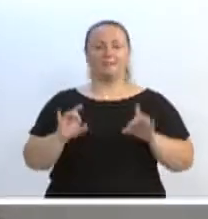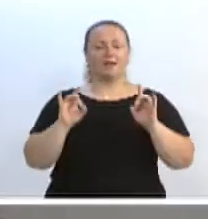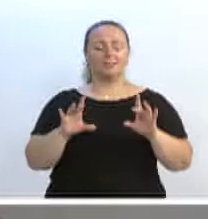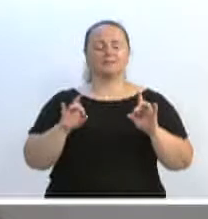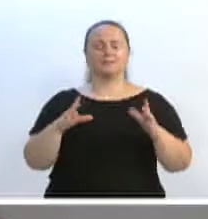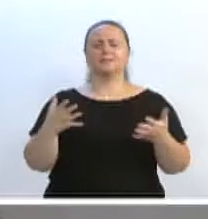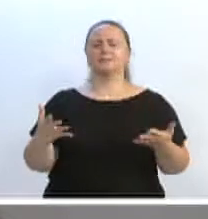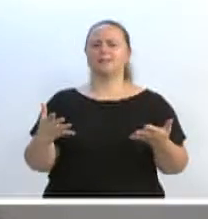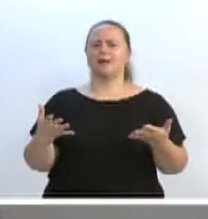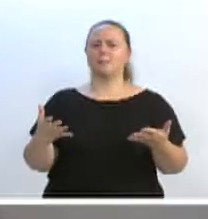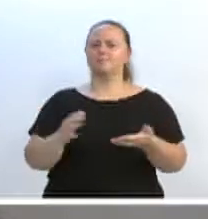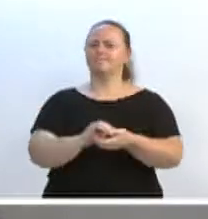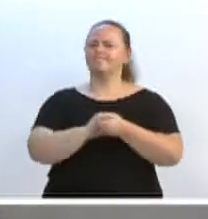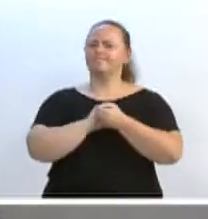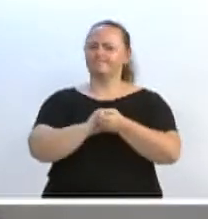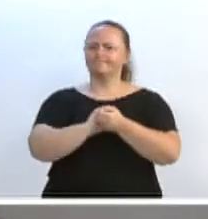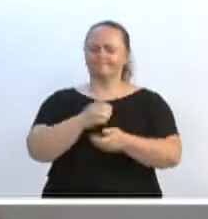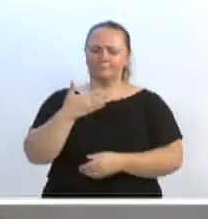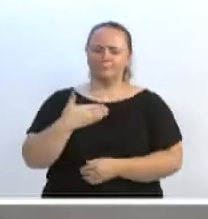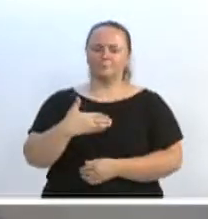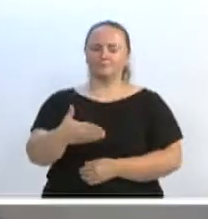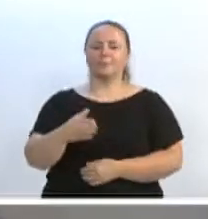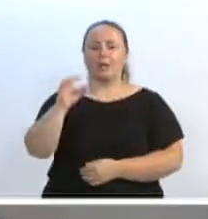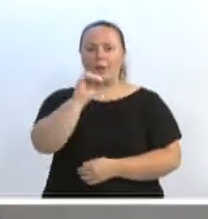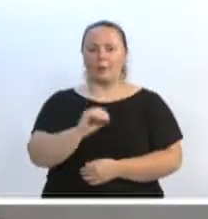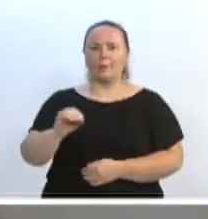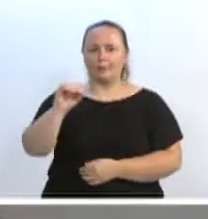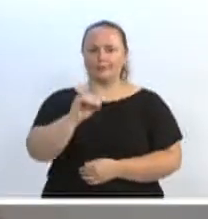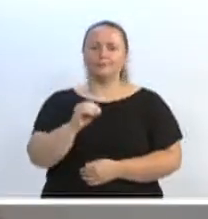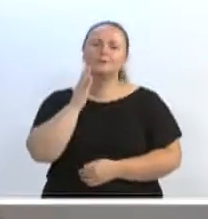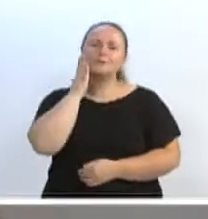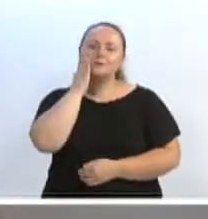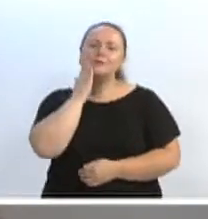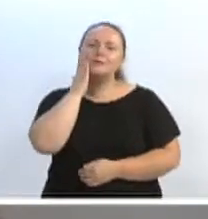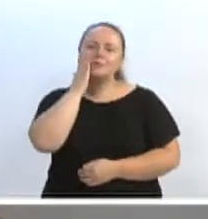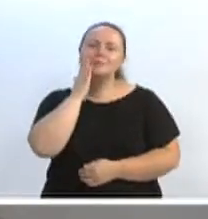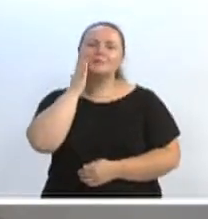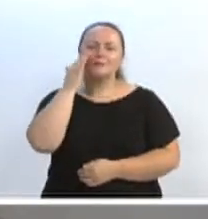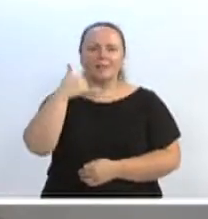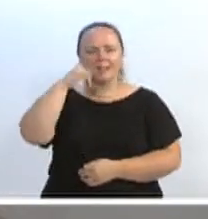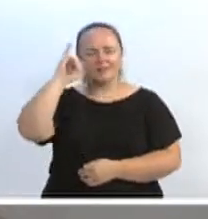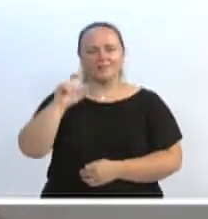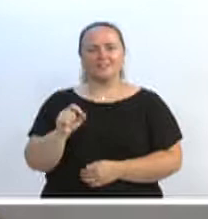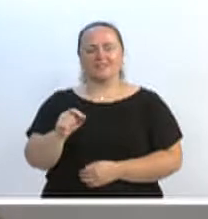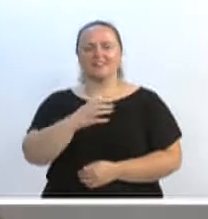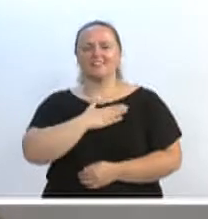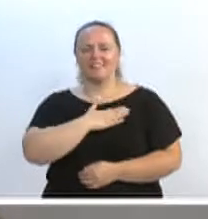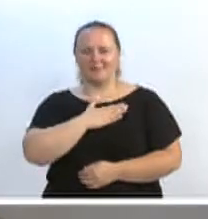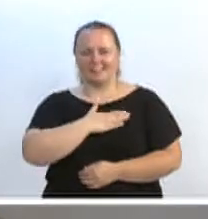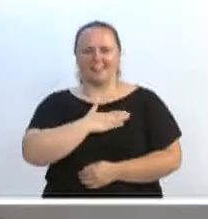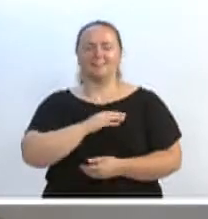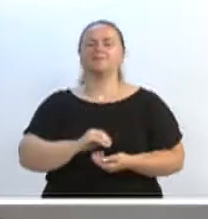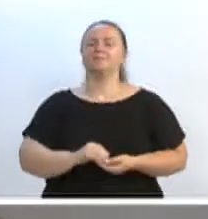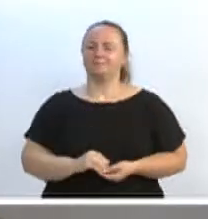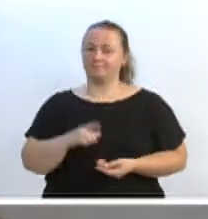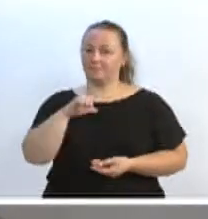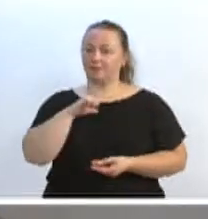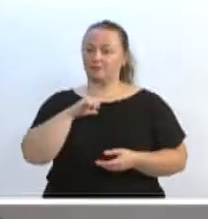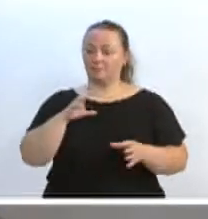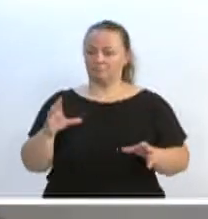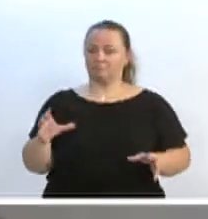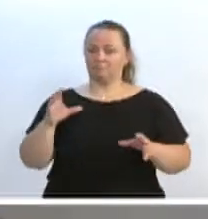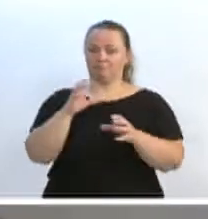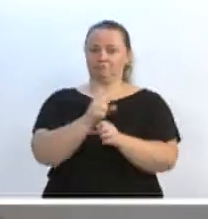para com o tubo rosa que encerrou na semana passada com mais de 1.800 coletas de exame